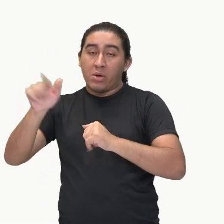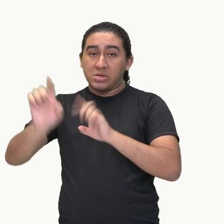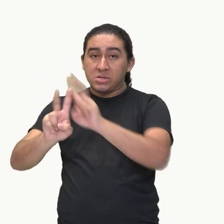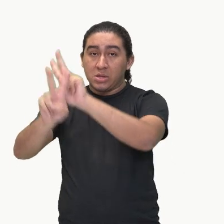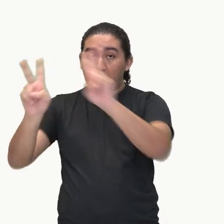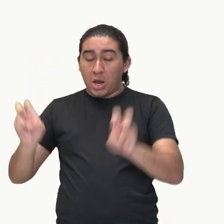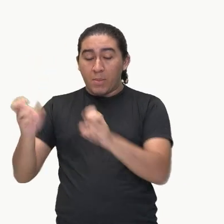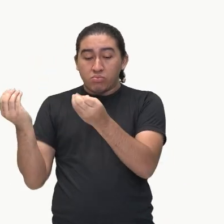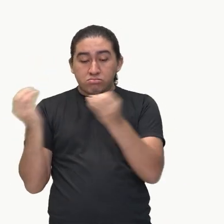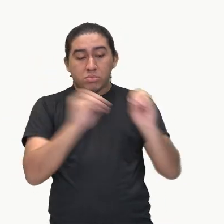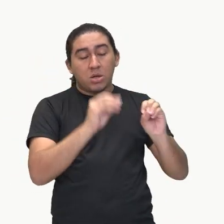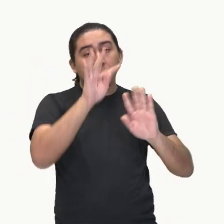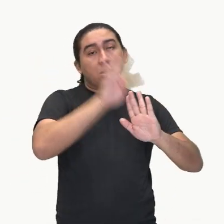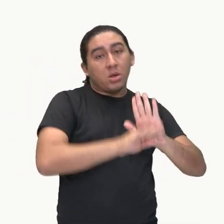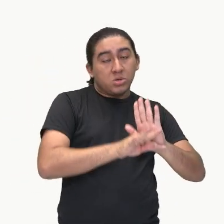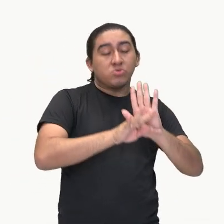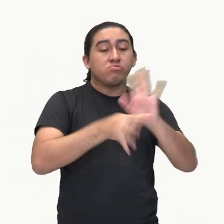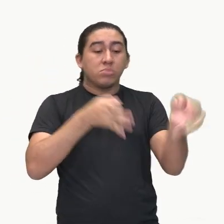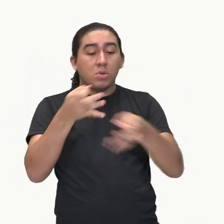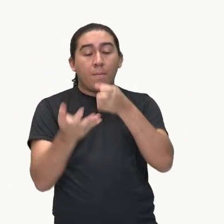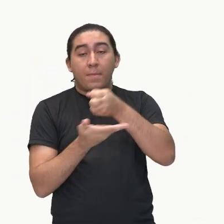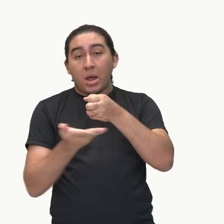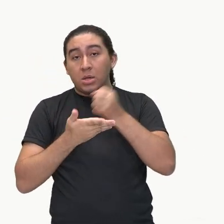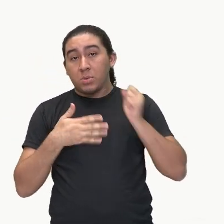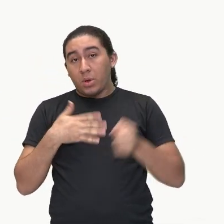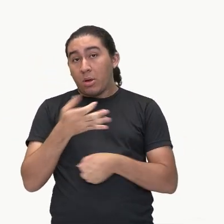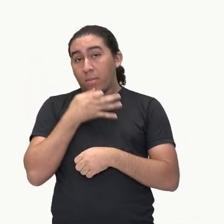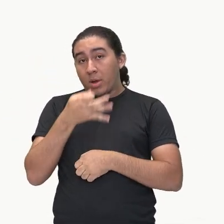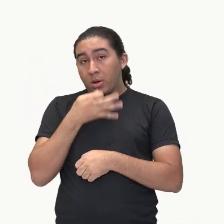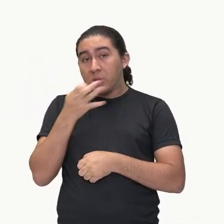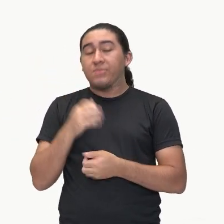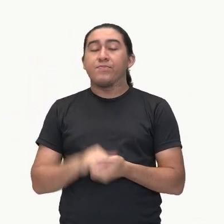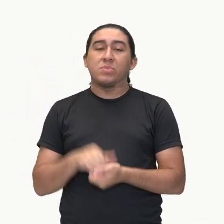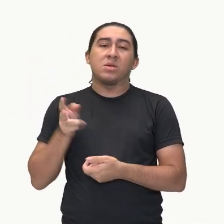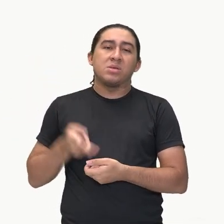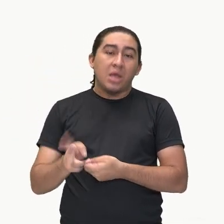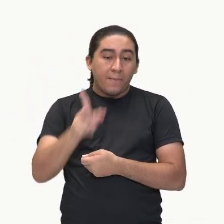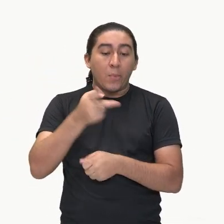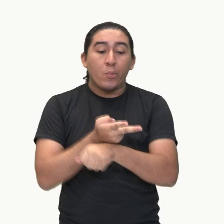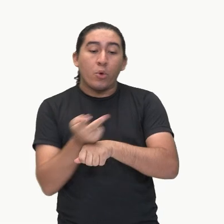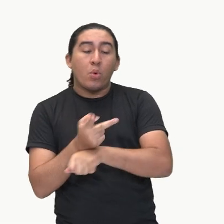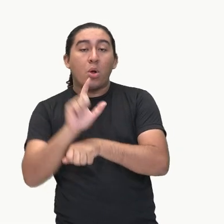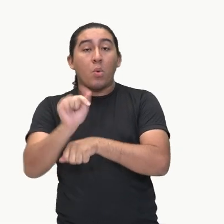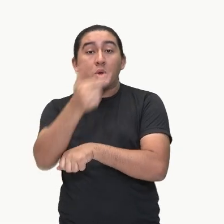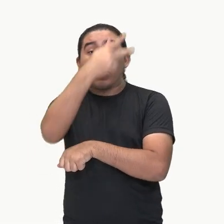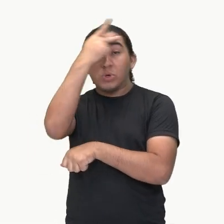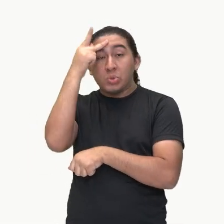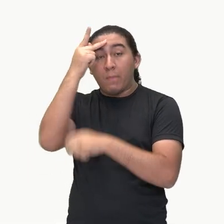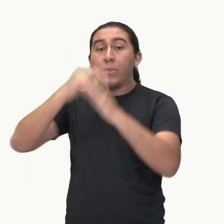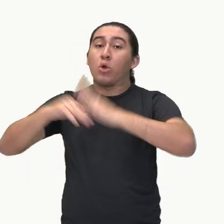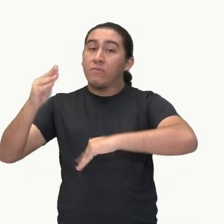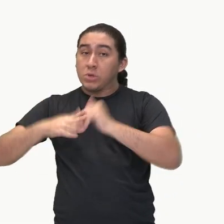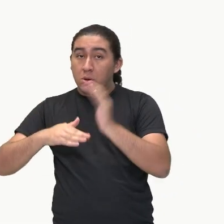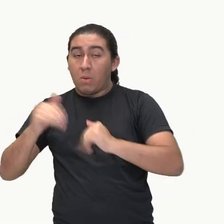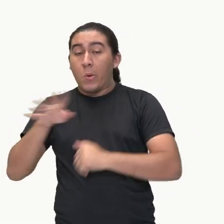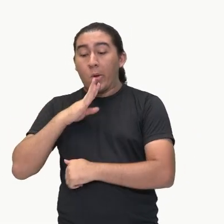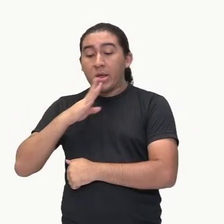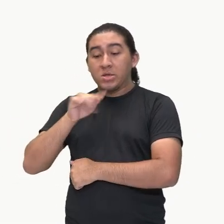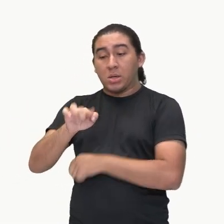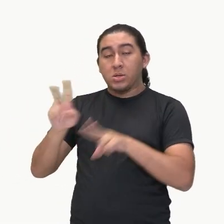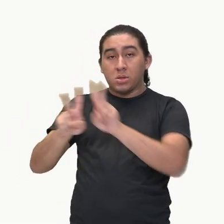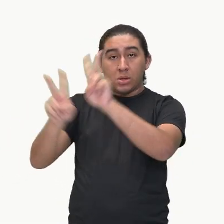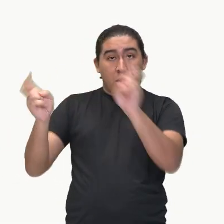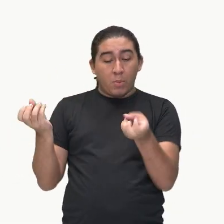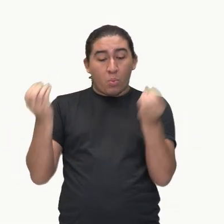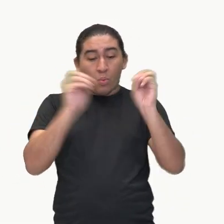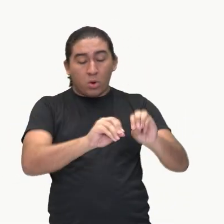para falar, certo? Então, perceba que sempre você vai buscar alguém que seja especialista, que conheça muito e traz